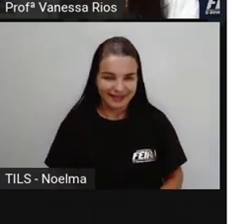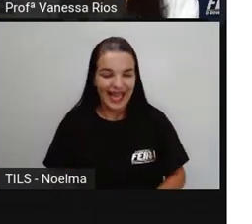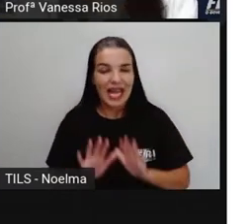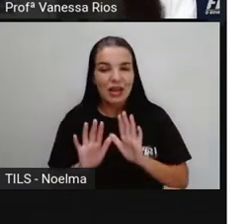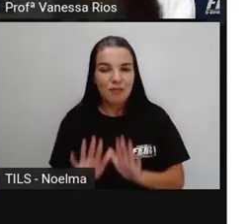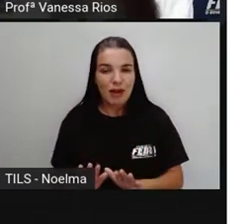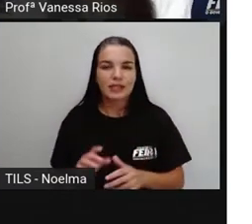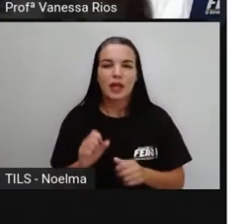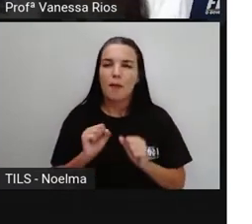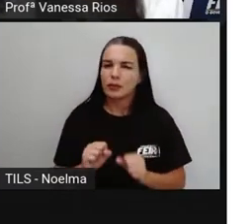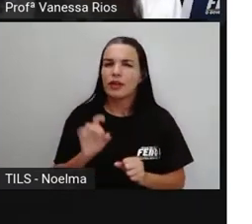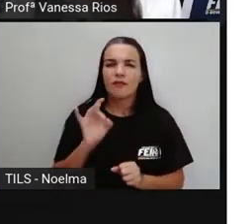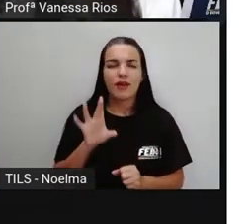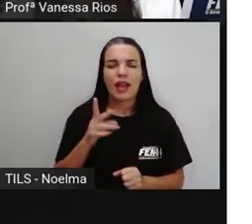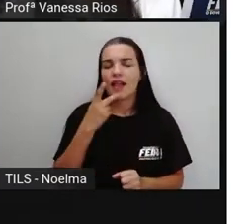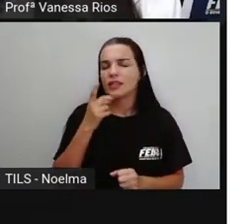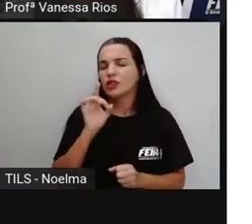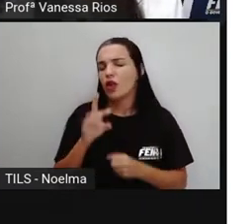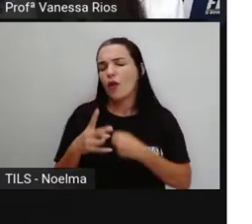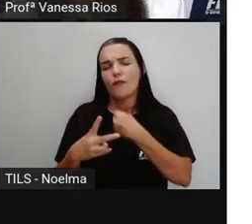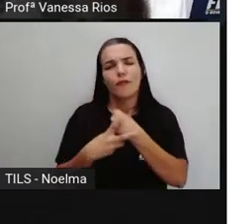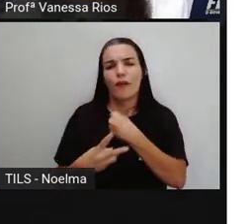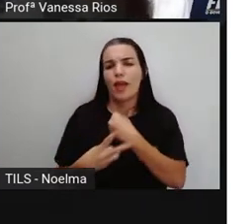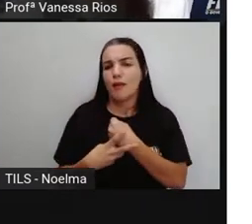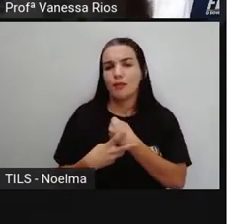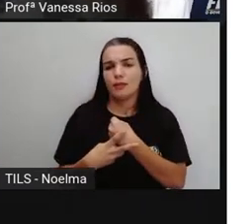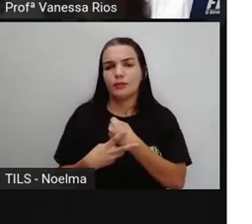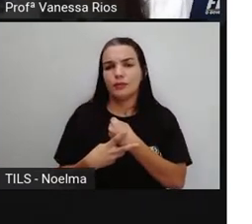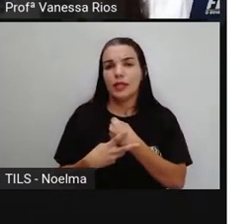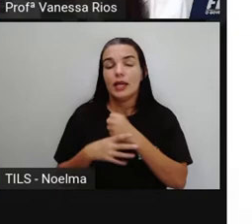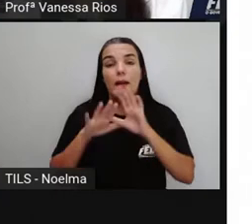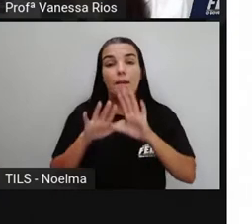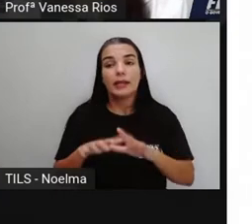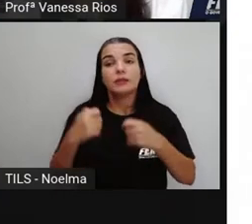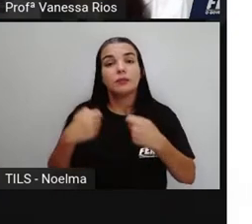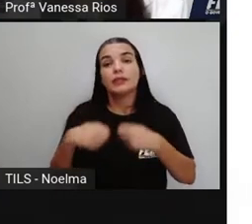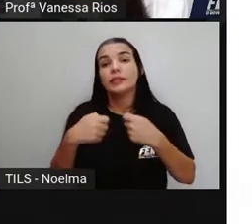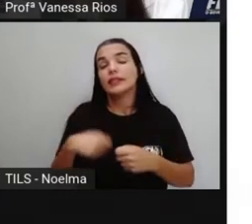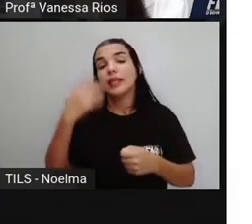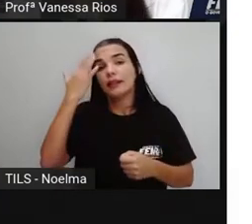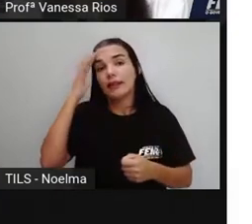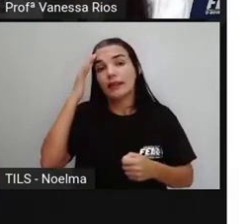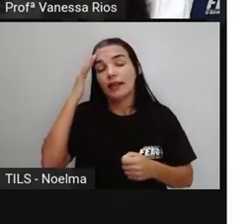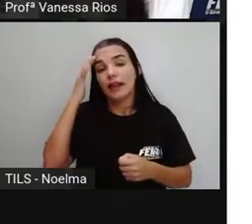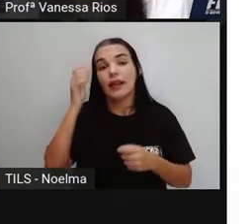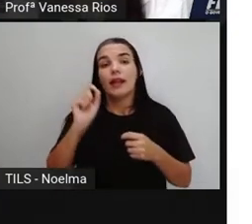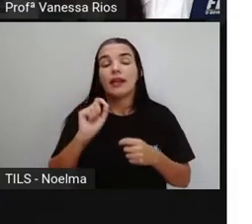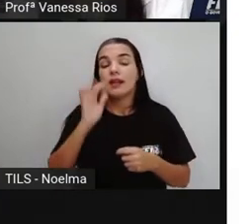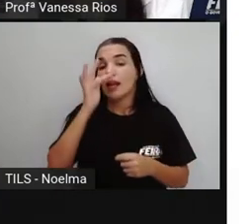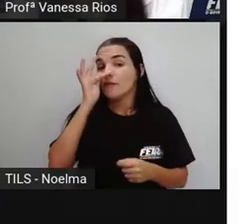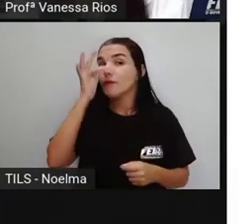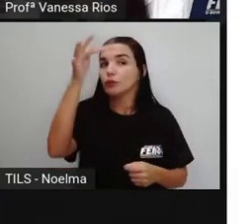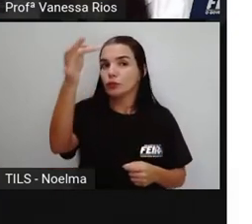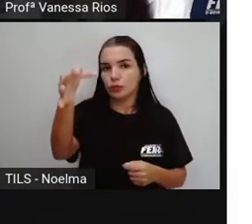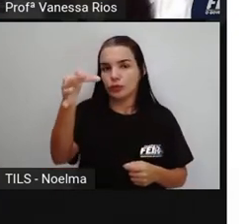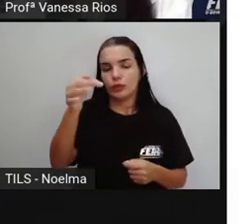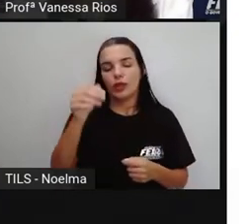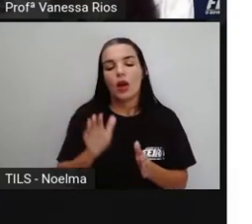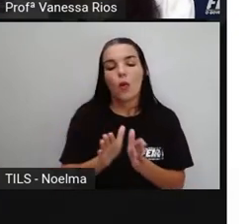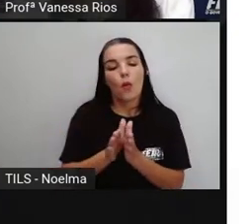aprenderão, elas começarão, eles ouvirão, ou elas ouvirão, e assim por diante.